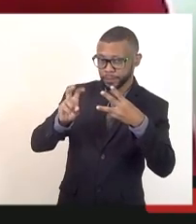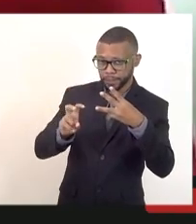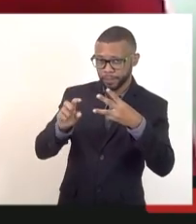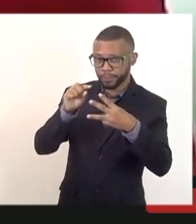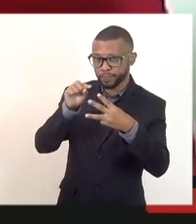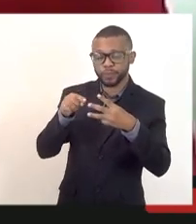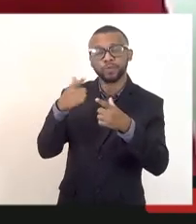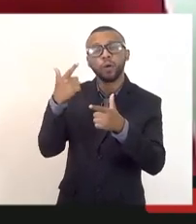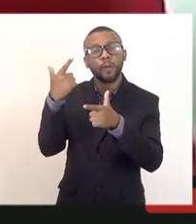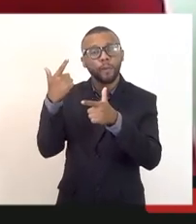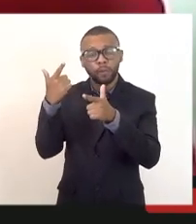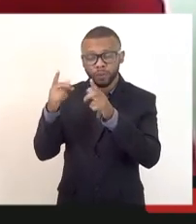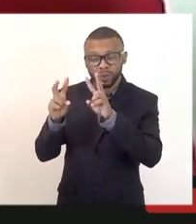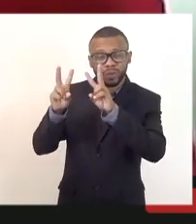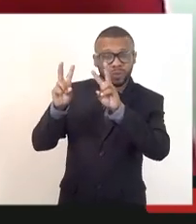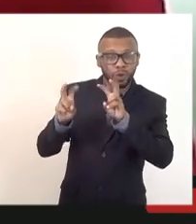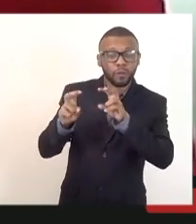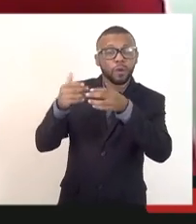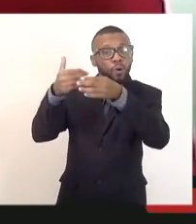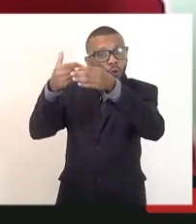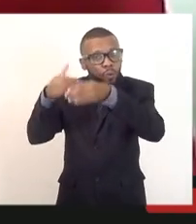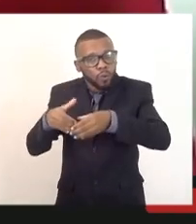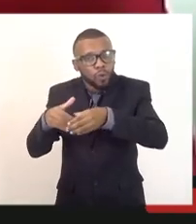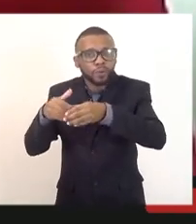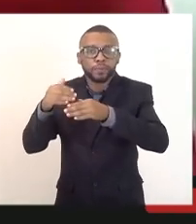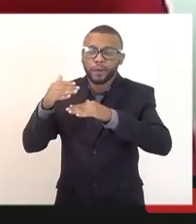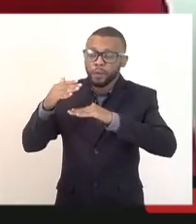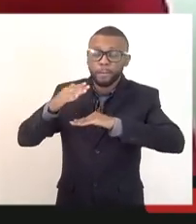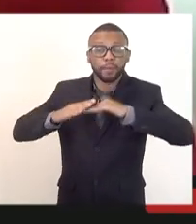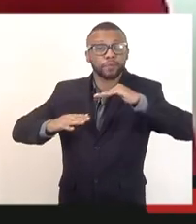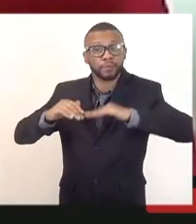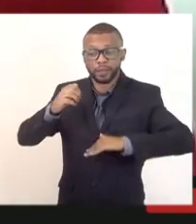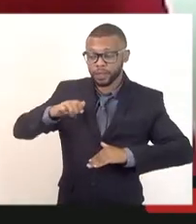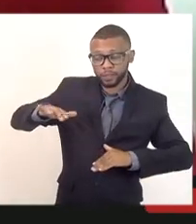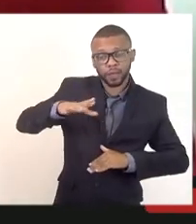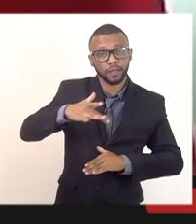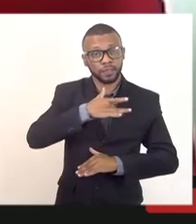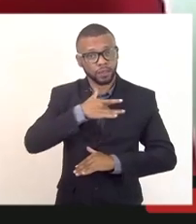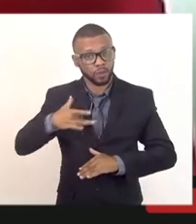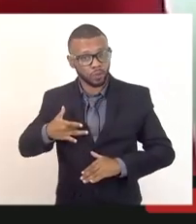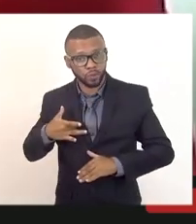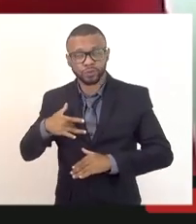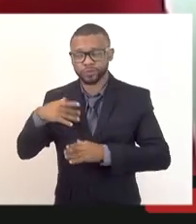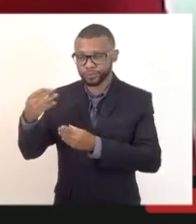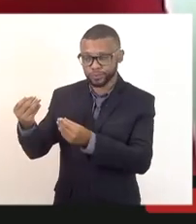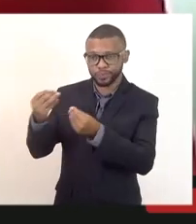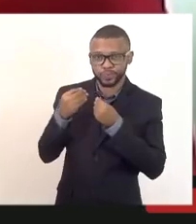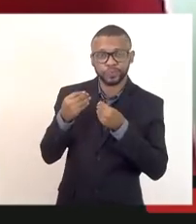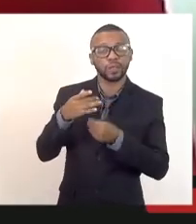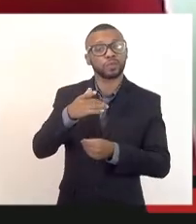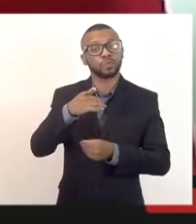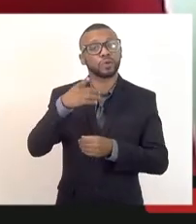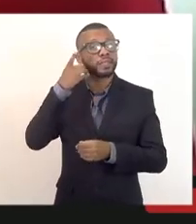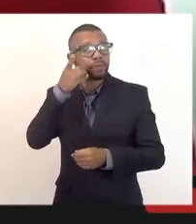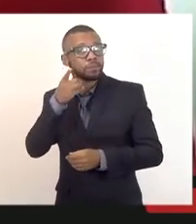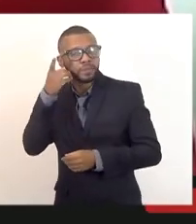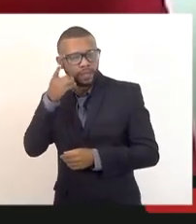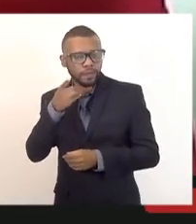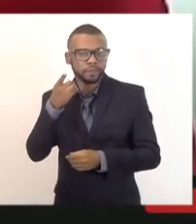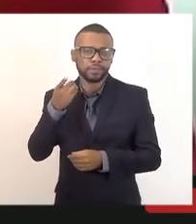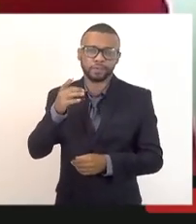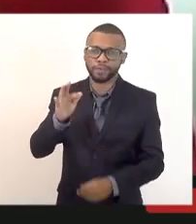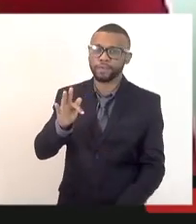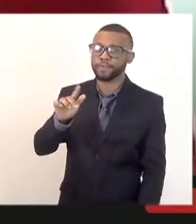do concurso para os profissionais da área da saúde, colocado aqui pelo deputado Flávio Serafini, a questão do TAF